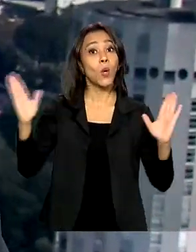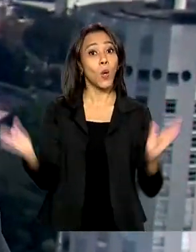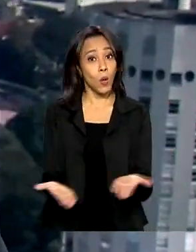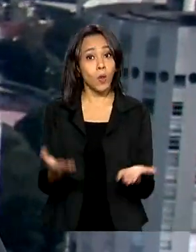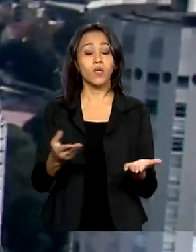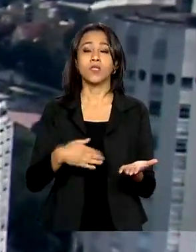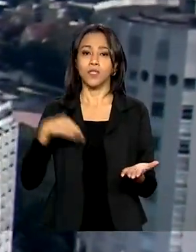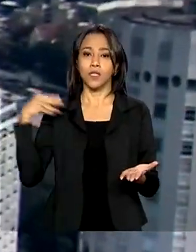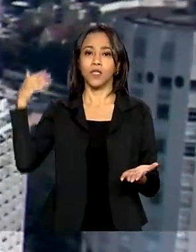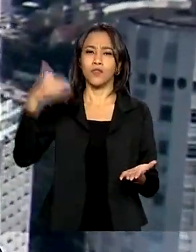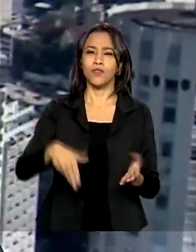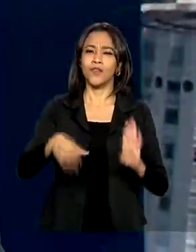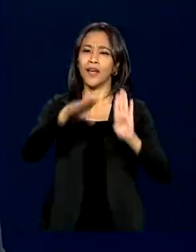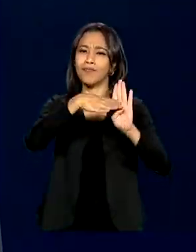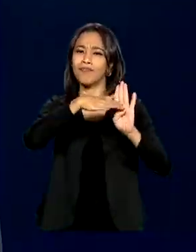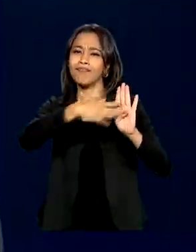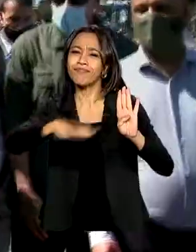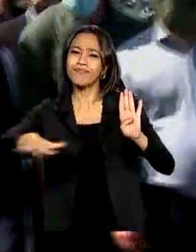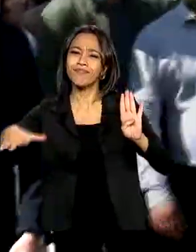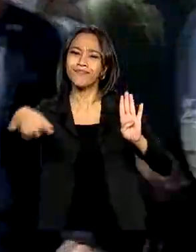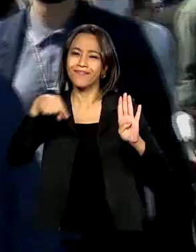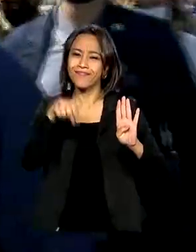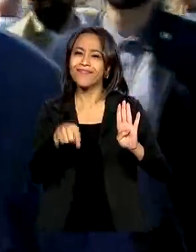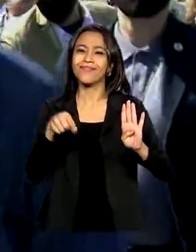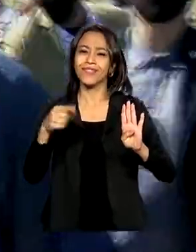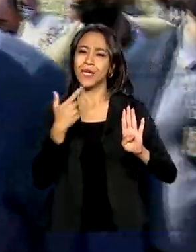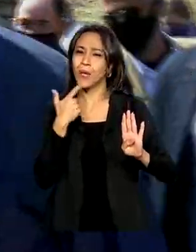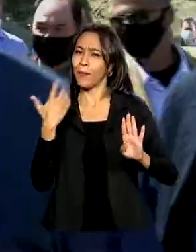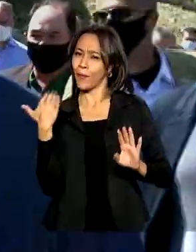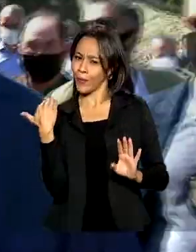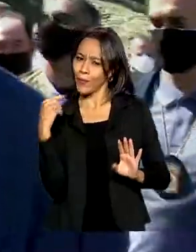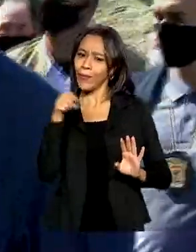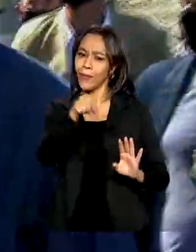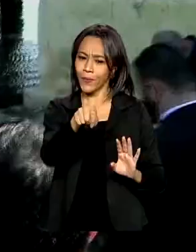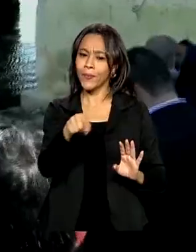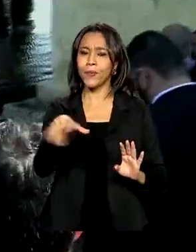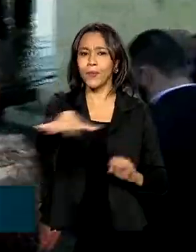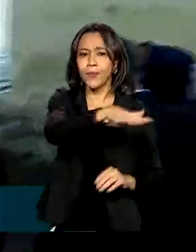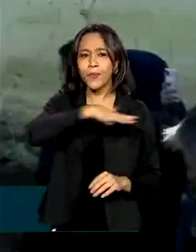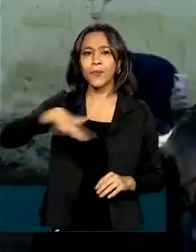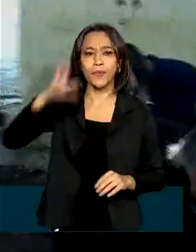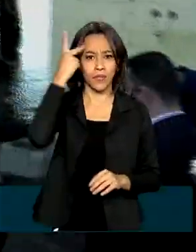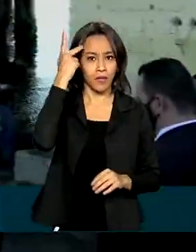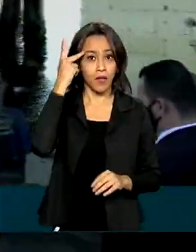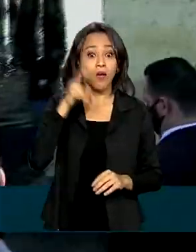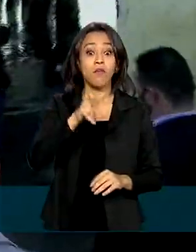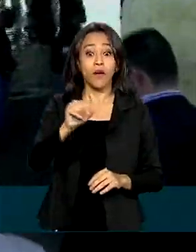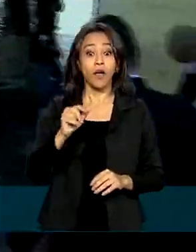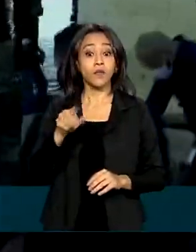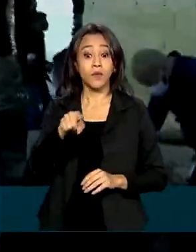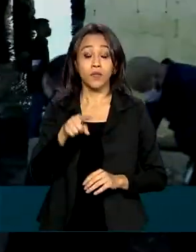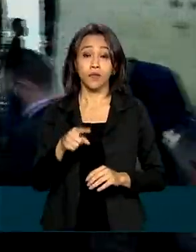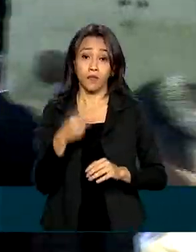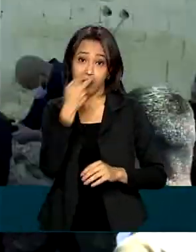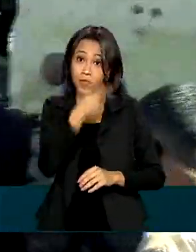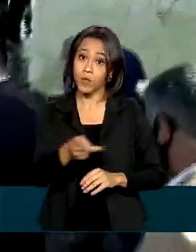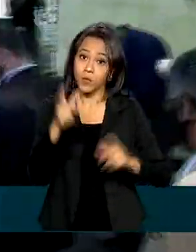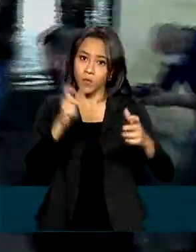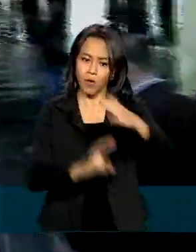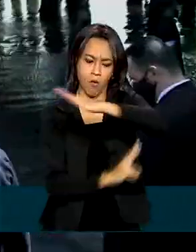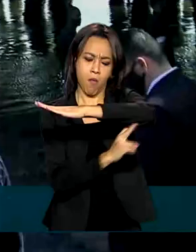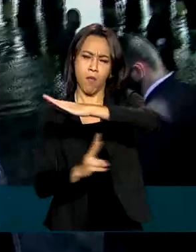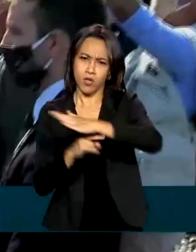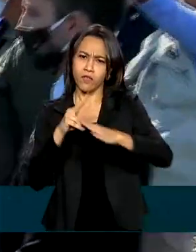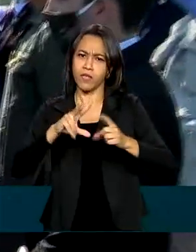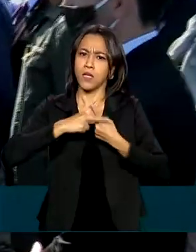Baixada Santista. Agora há pouco, na cidade de São Vicente, ele visitou uma ponte que vai ser recuperada com a ajuda financeira